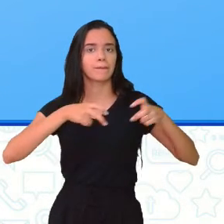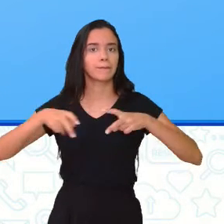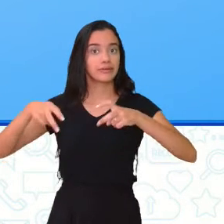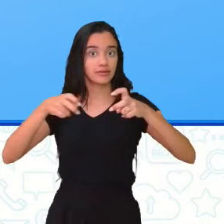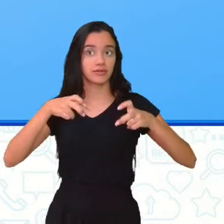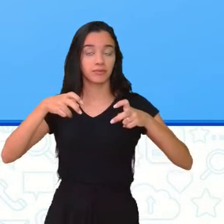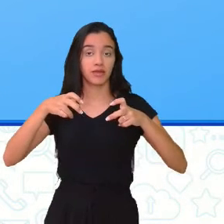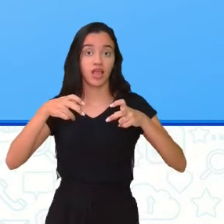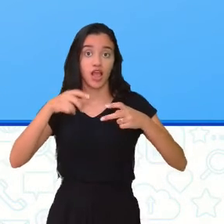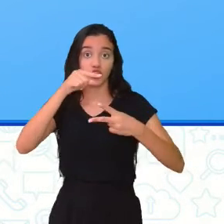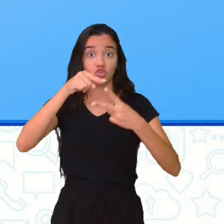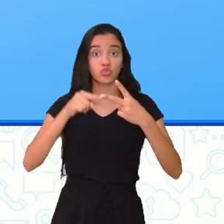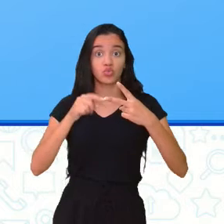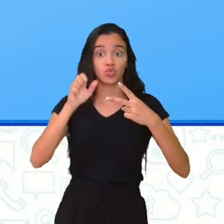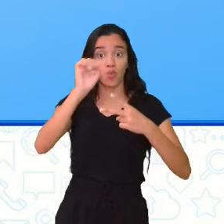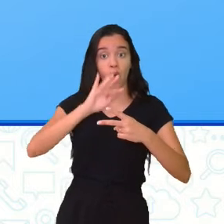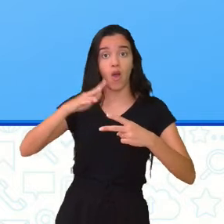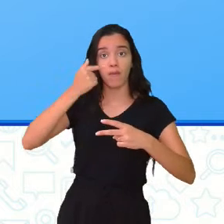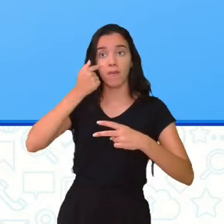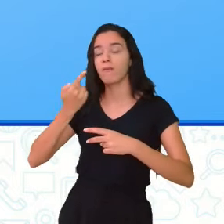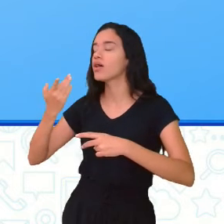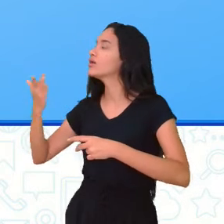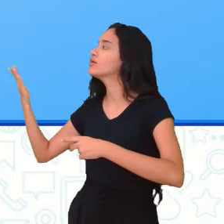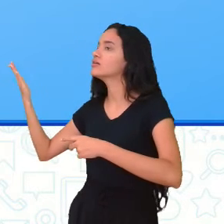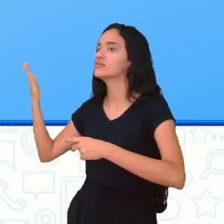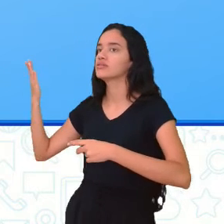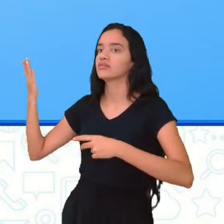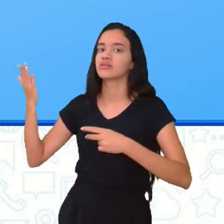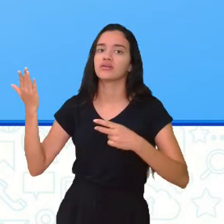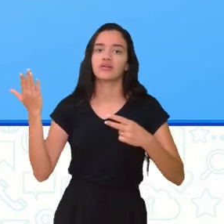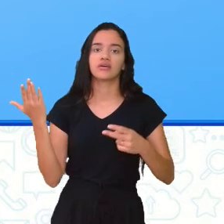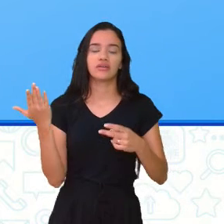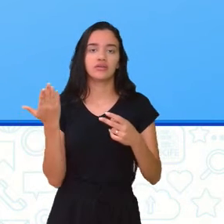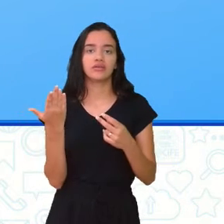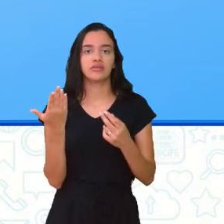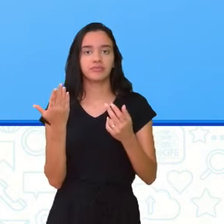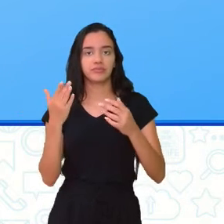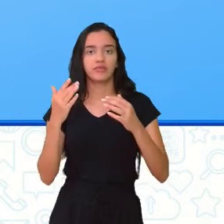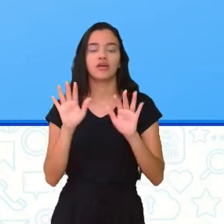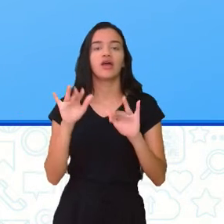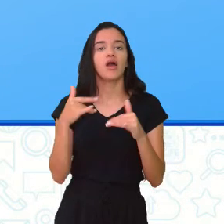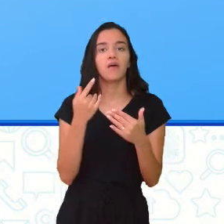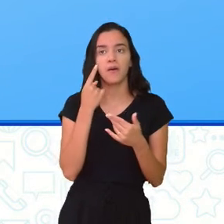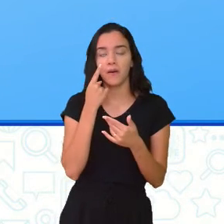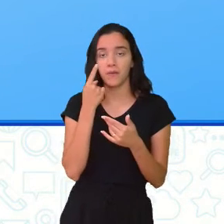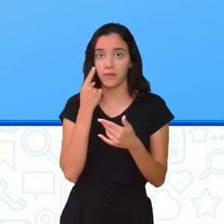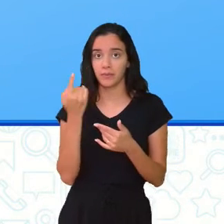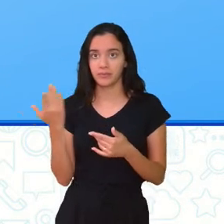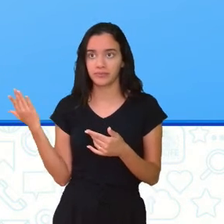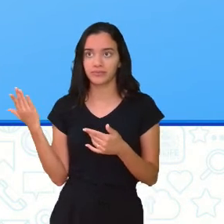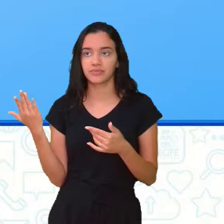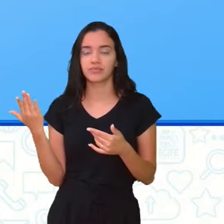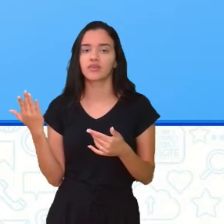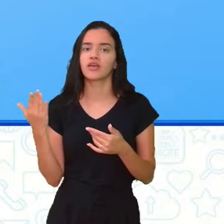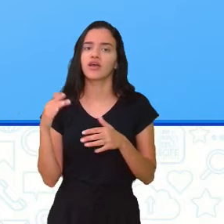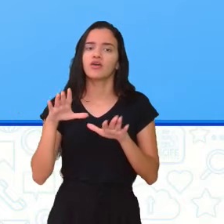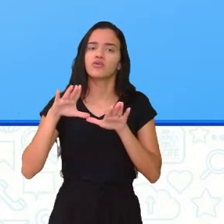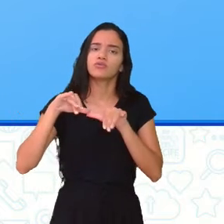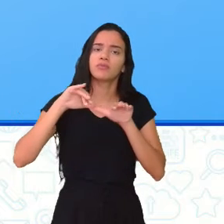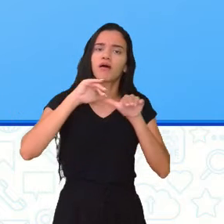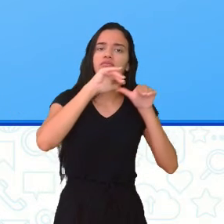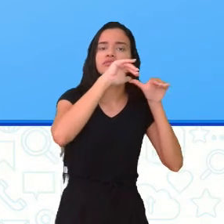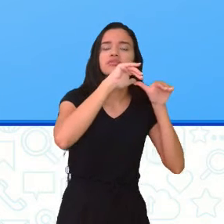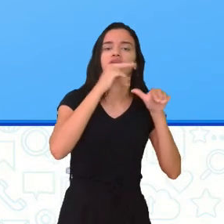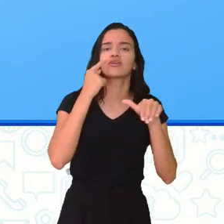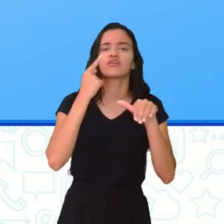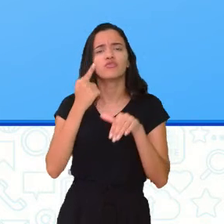Essas duas figuras aí, a professora, uma está de costa para a outra. Gente, quando você se olha no